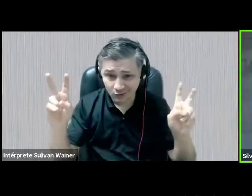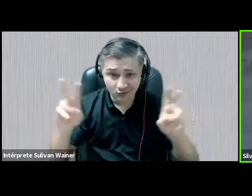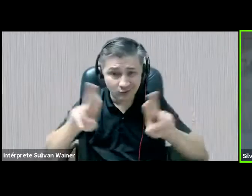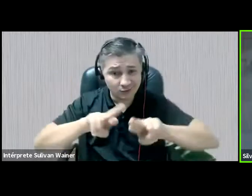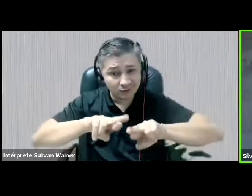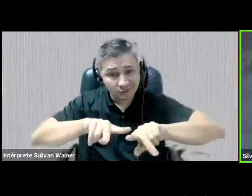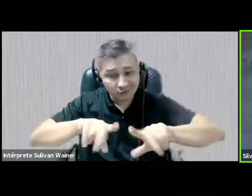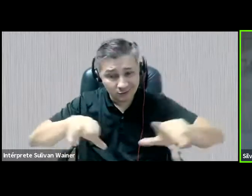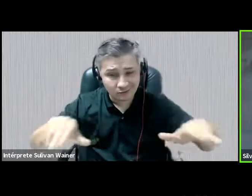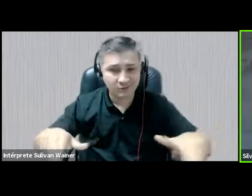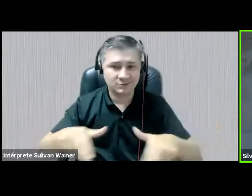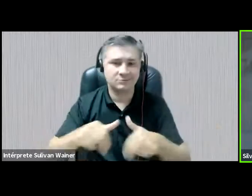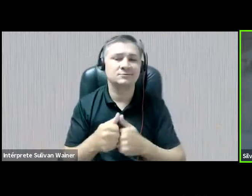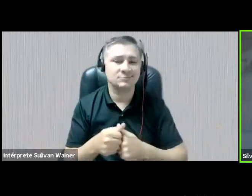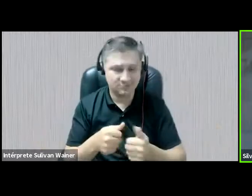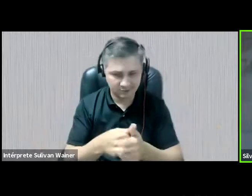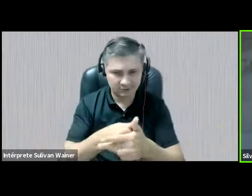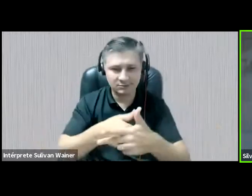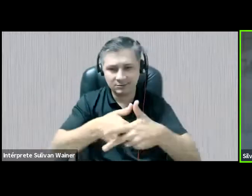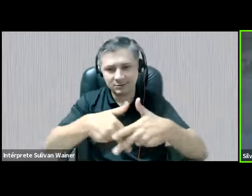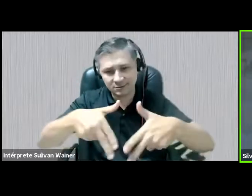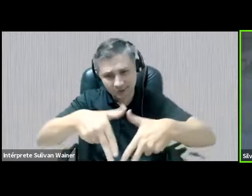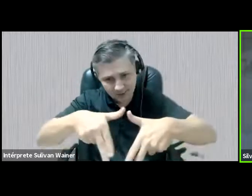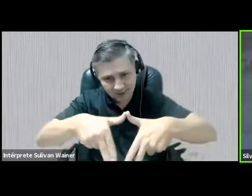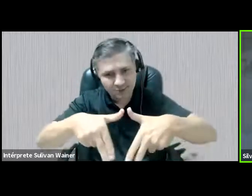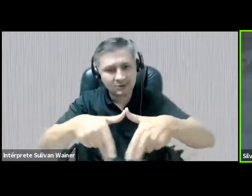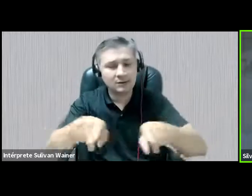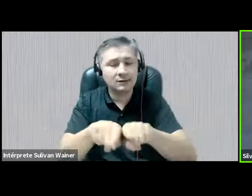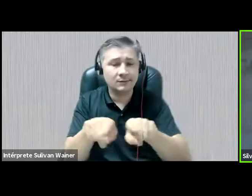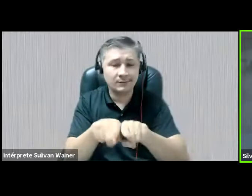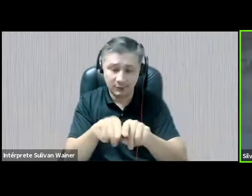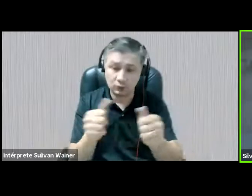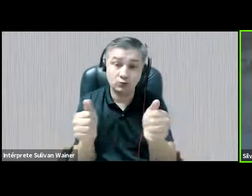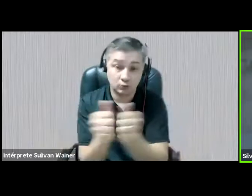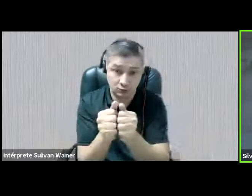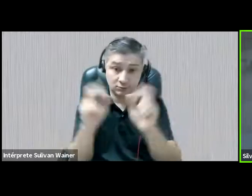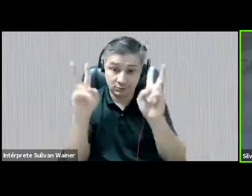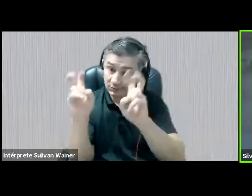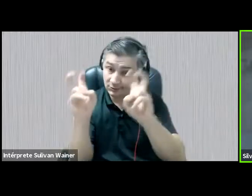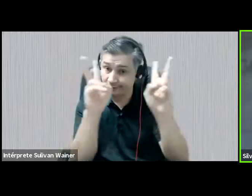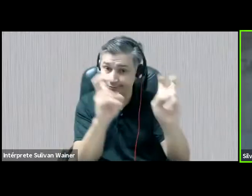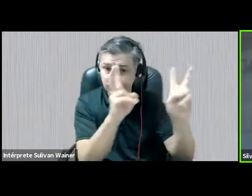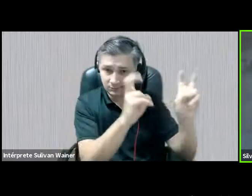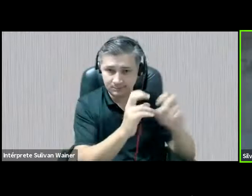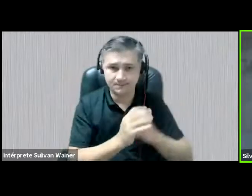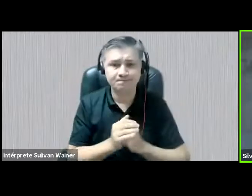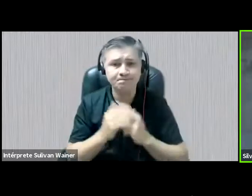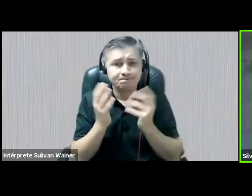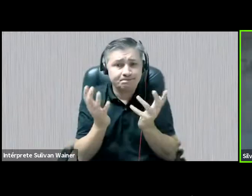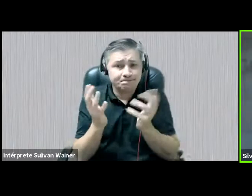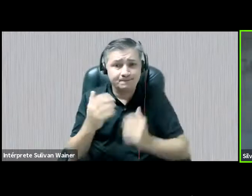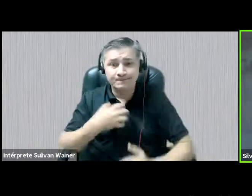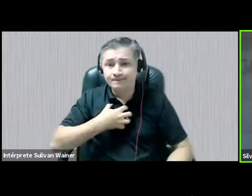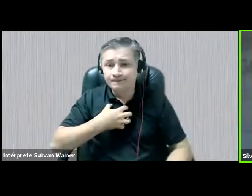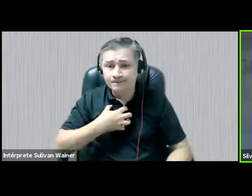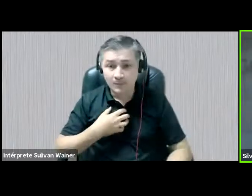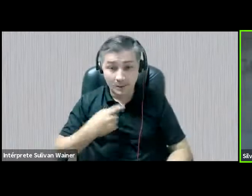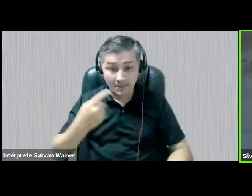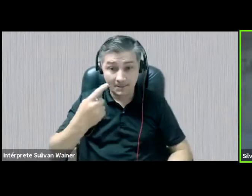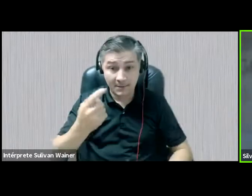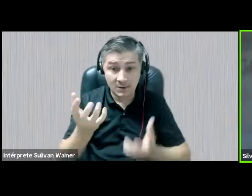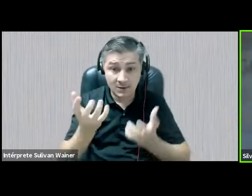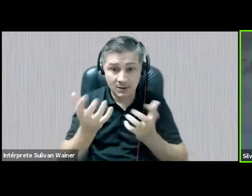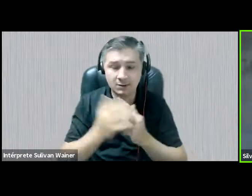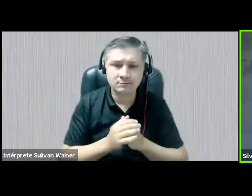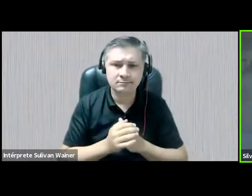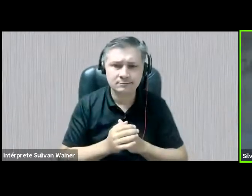gênero e todas as outras questões que vêm acompanhadas a ela. Bem, gente, então, em primeiro lugar, antes de